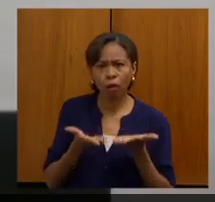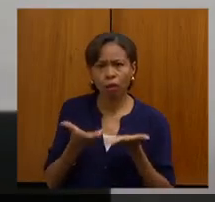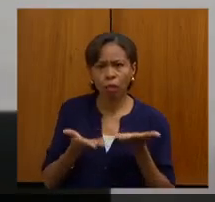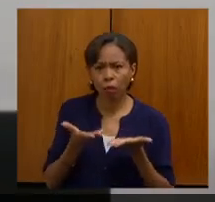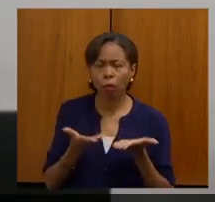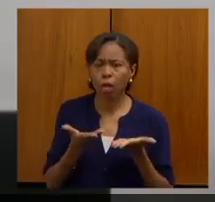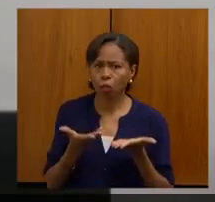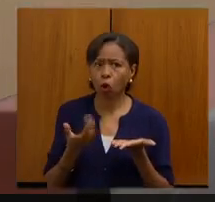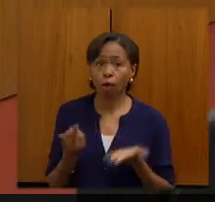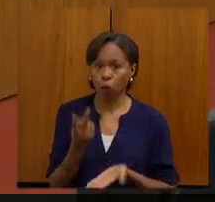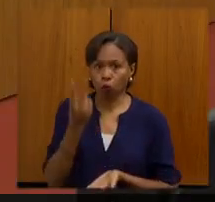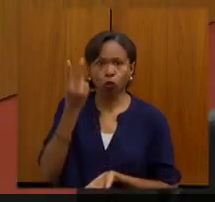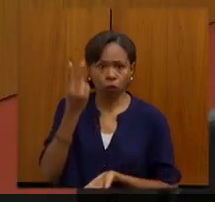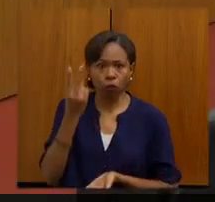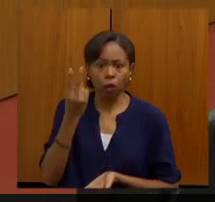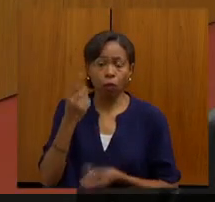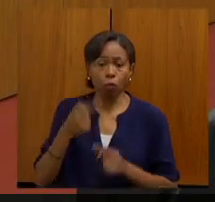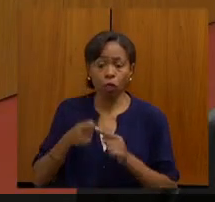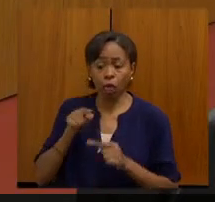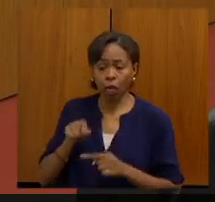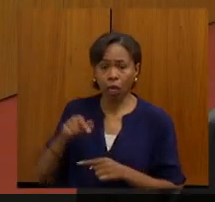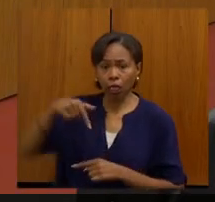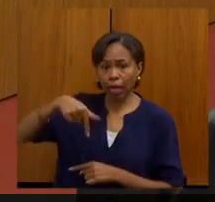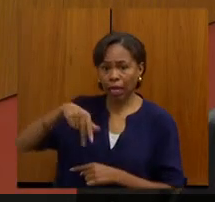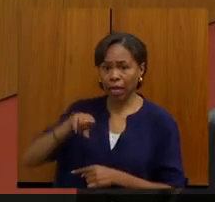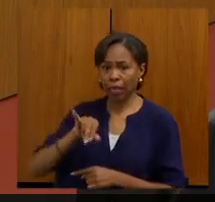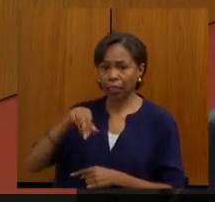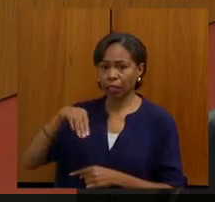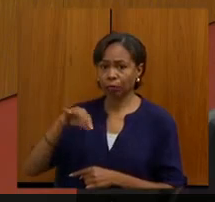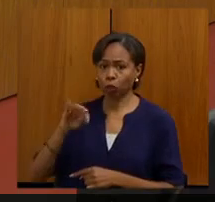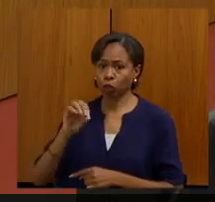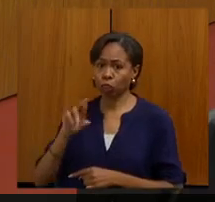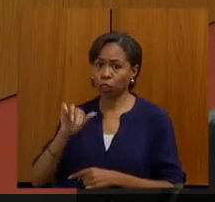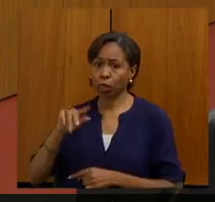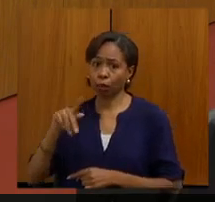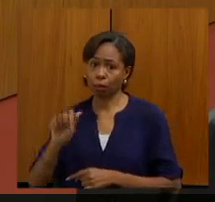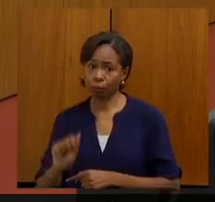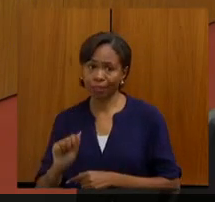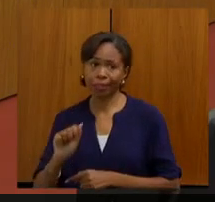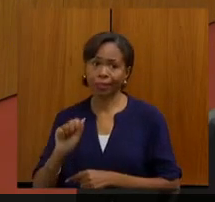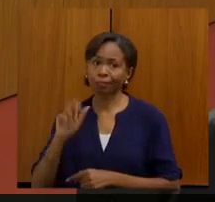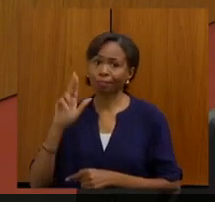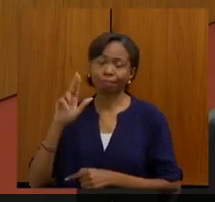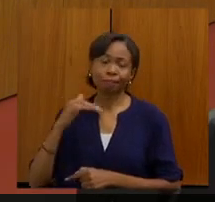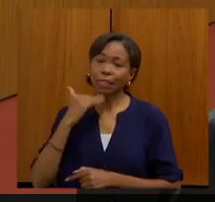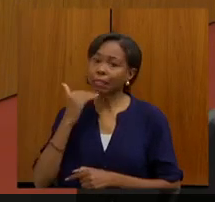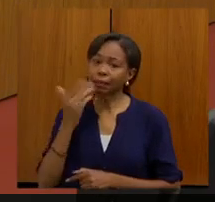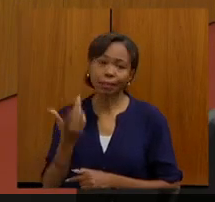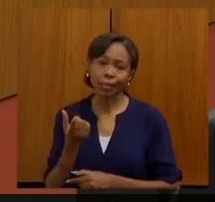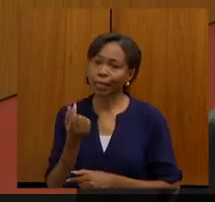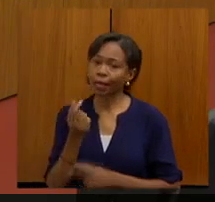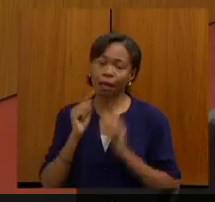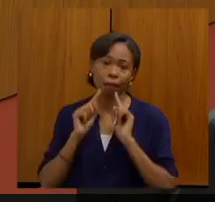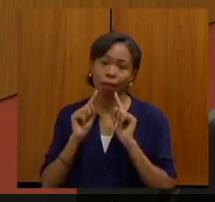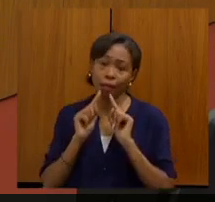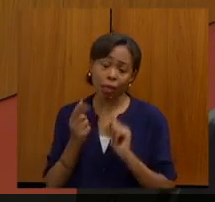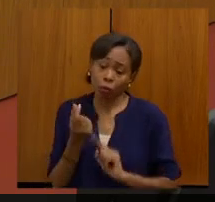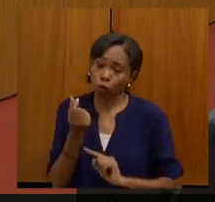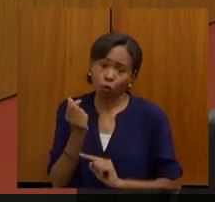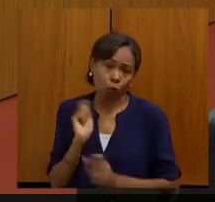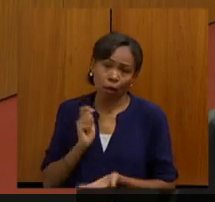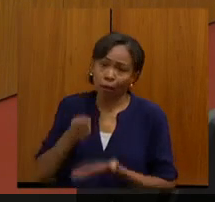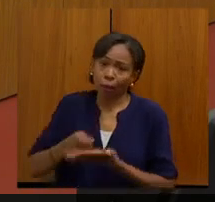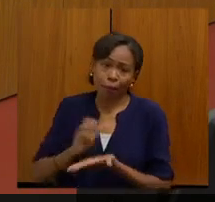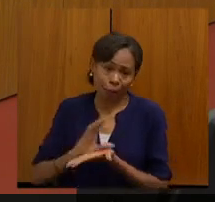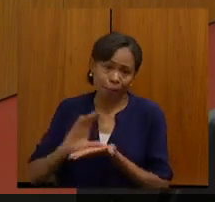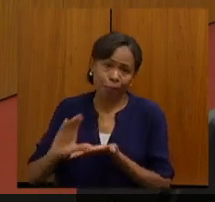muito boa, a gente sabe que na quimioterapia ninguém reclama dos valores que são pagos para a quimioterapia, talvez seja isso também um